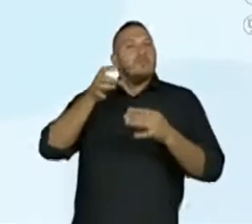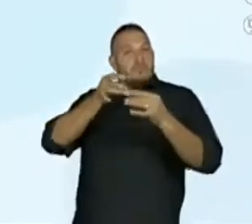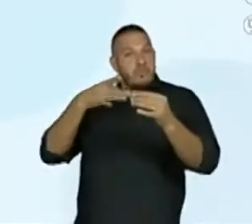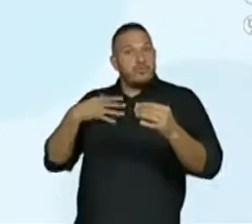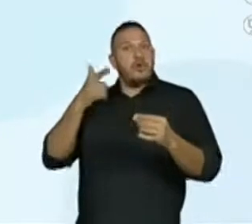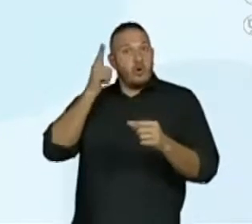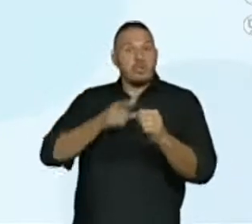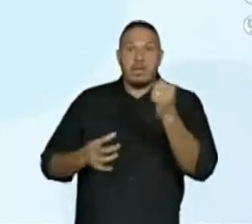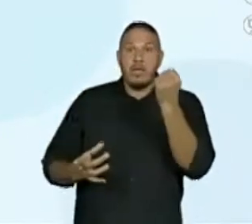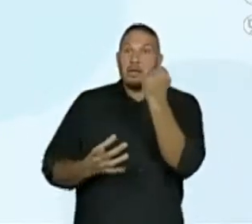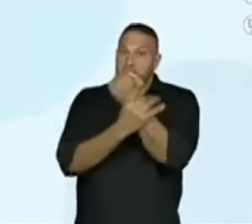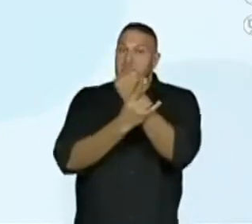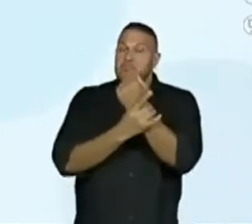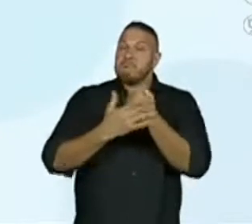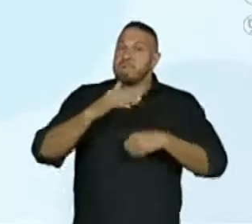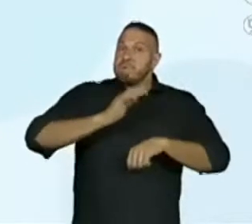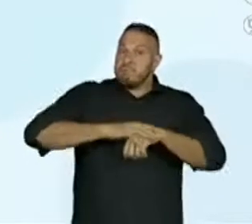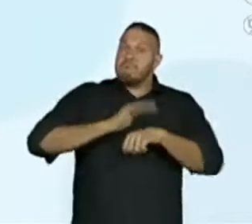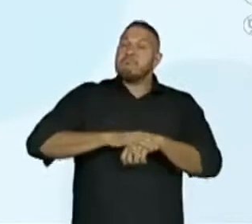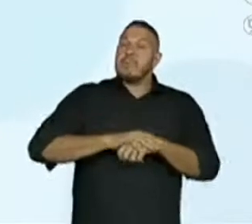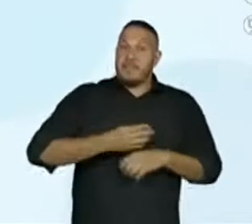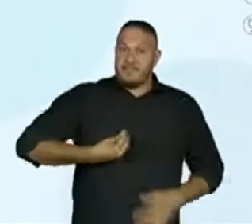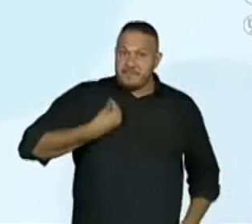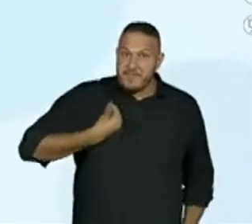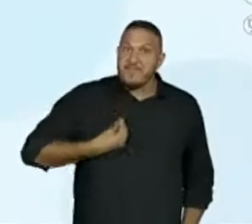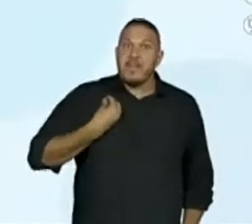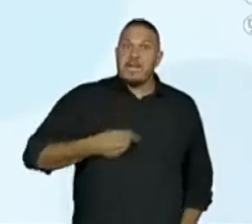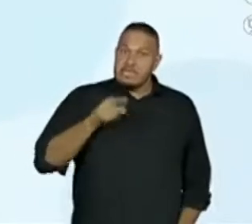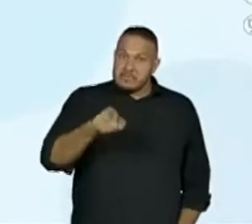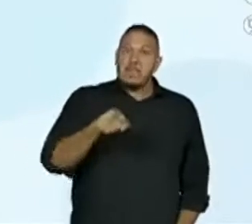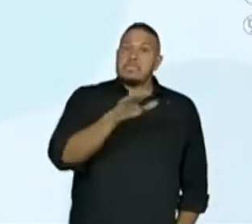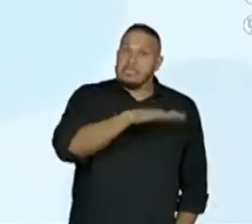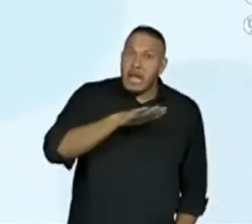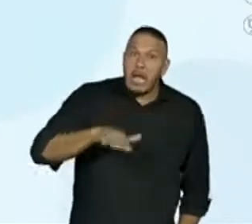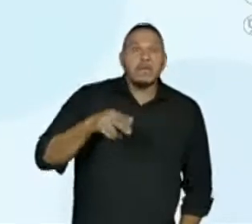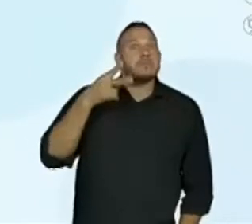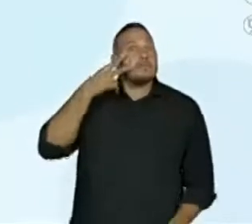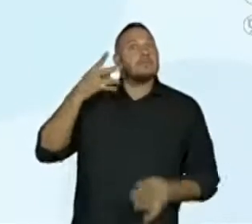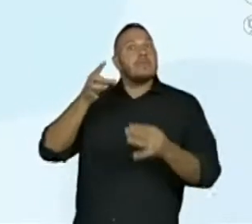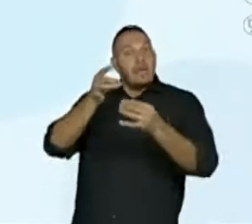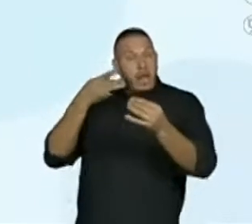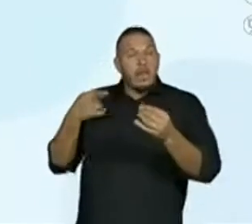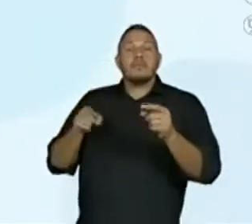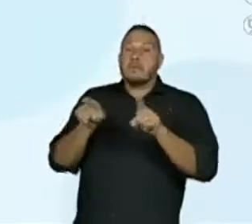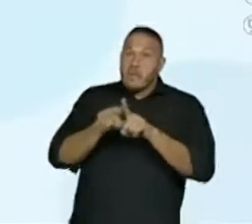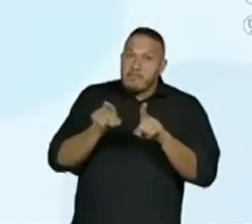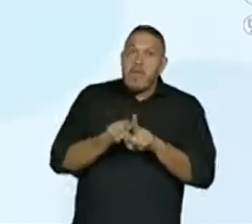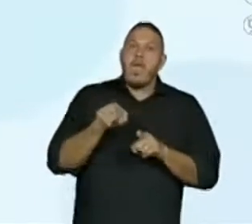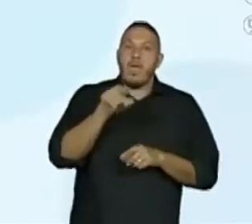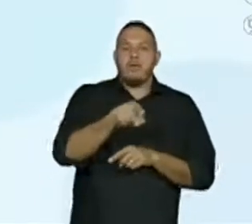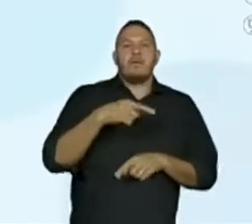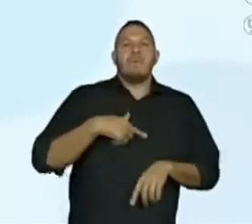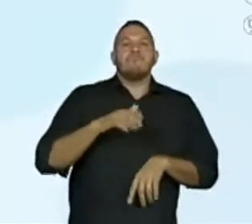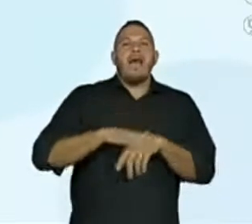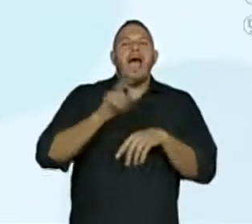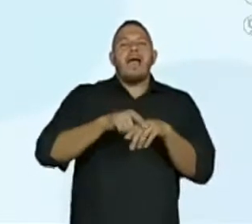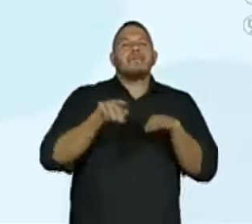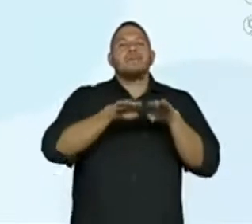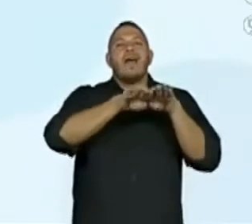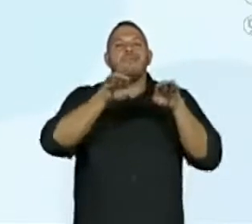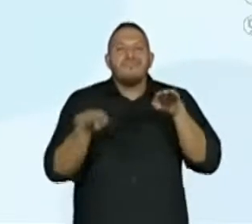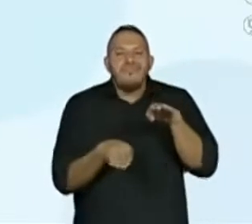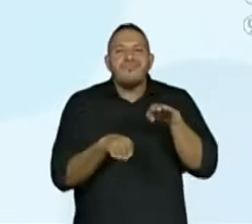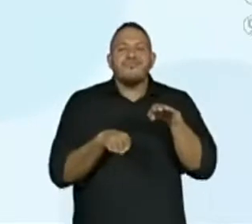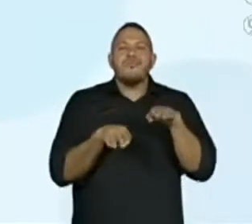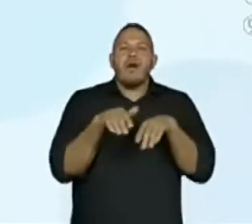garantir sobrevivência das crianças indígenas e dos índios mais vulneráveis.